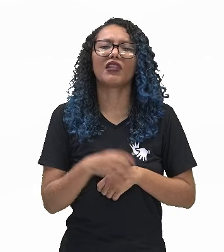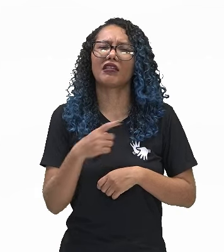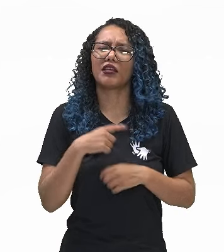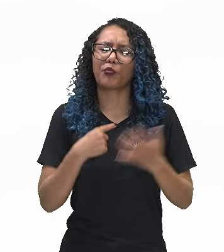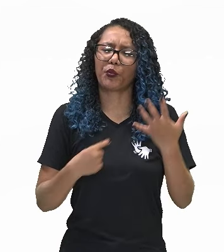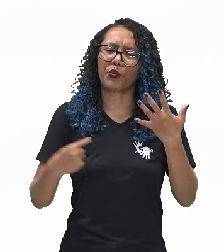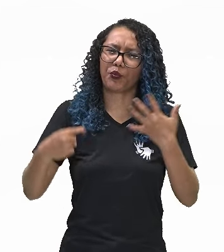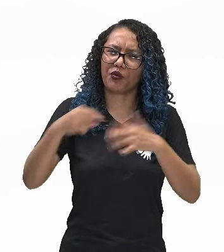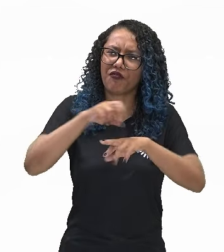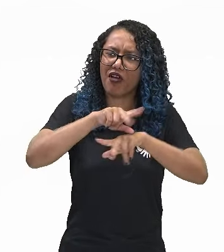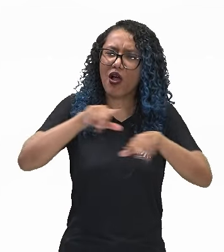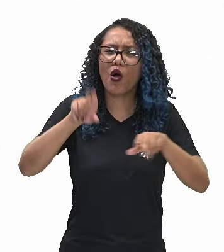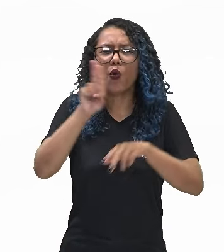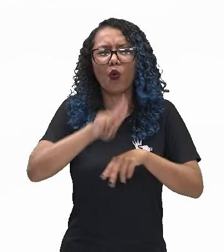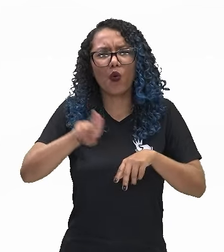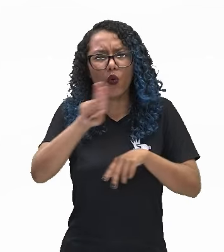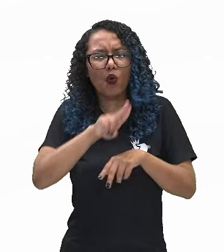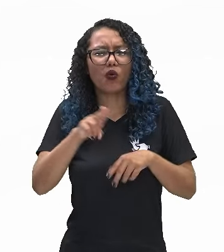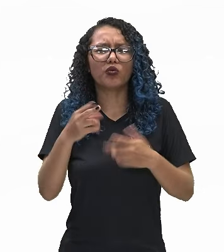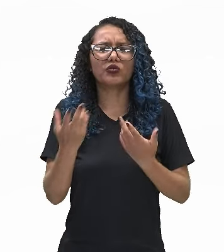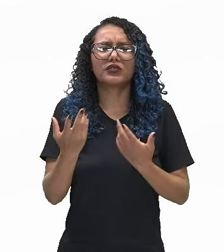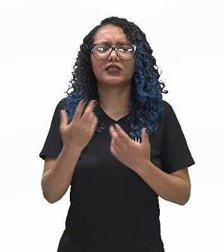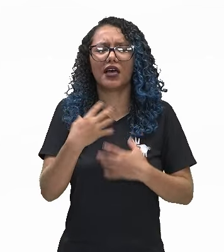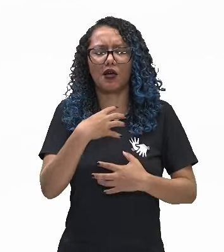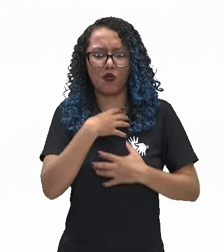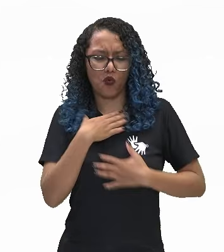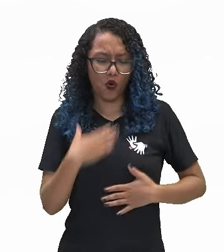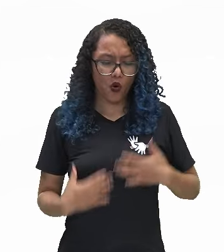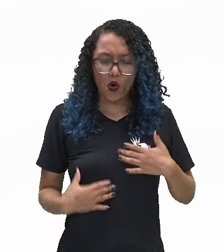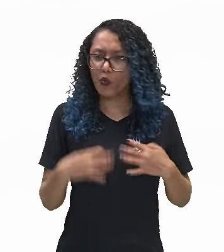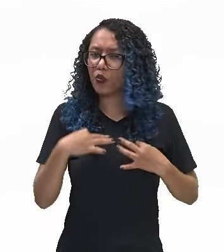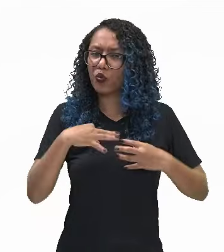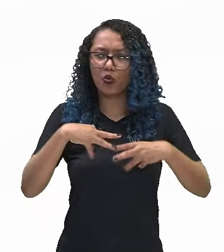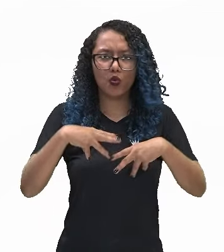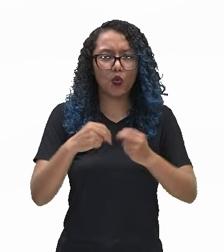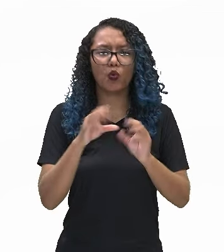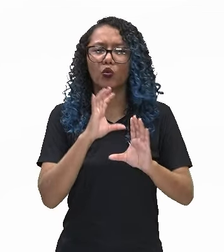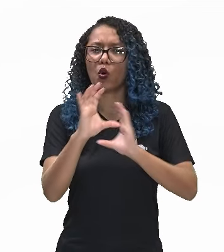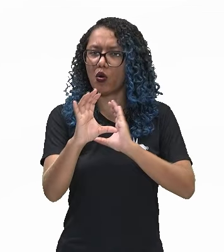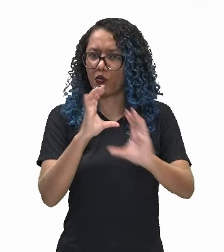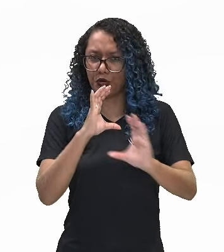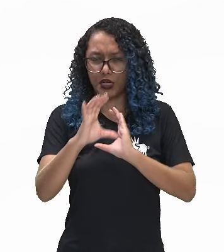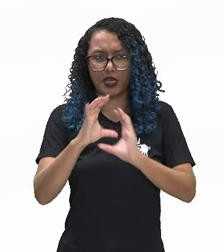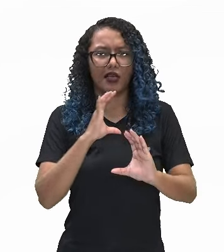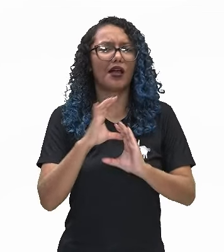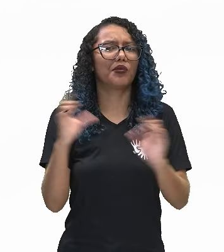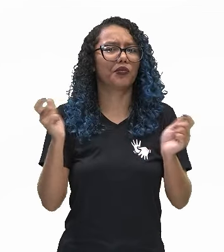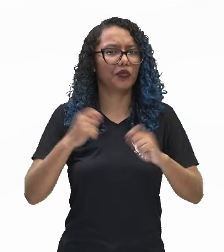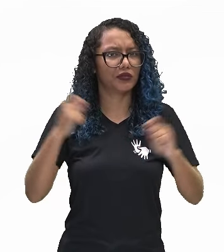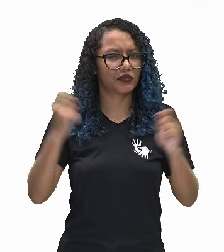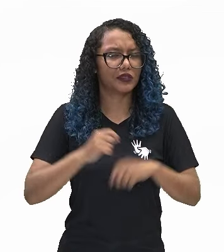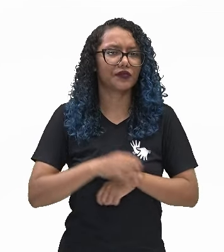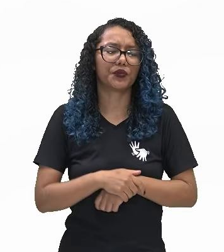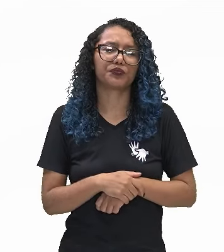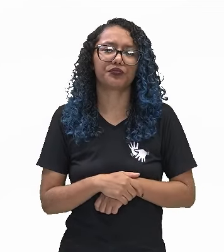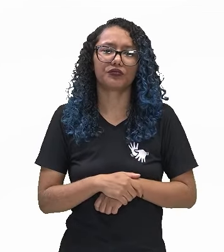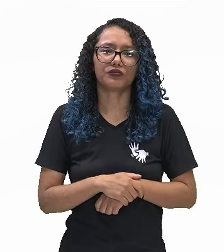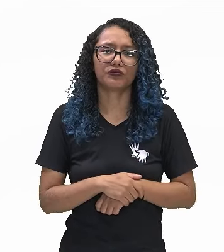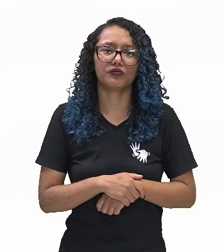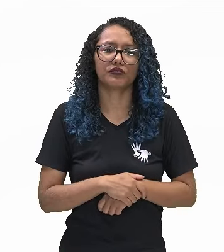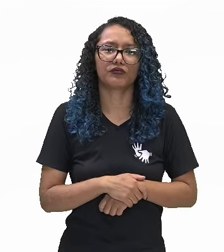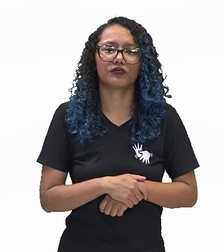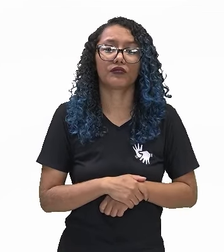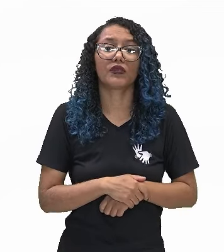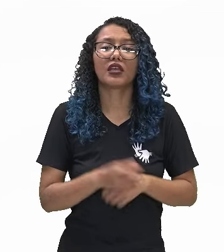corpo e todos os textos nele manifestados. Essas comunicações são textos, isso é,